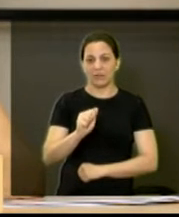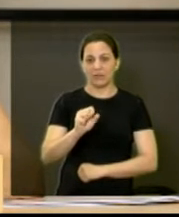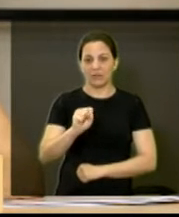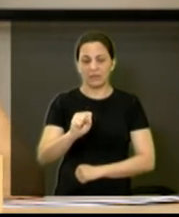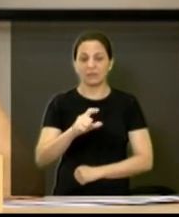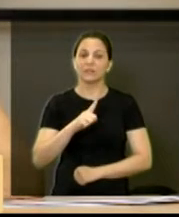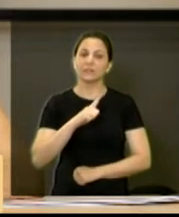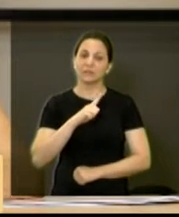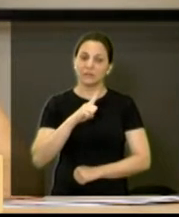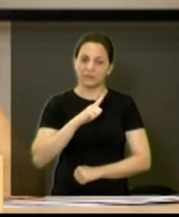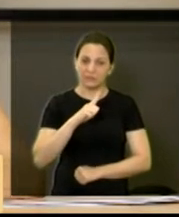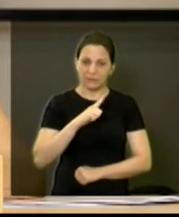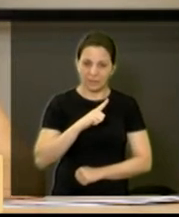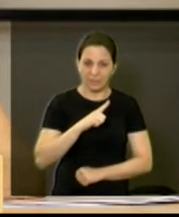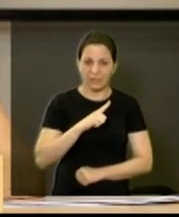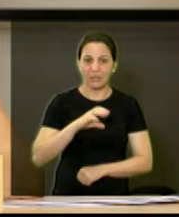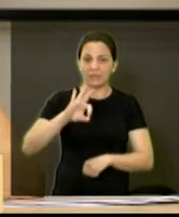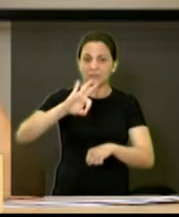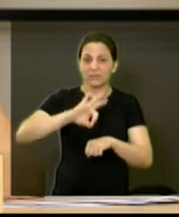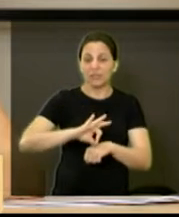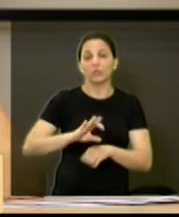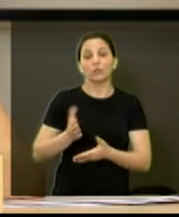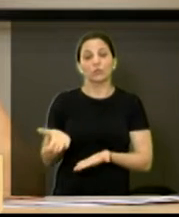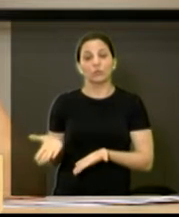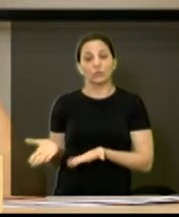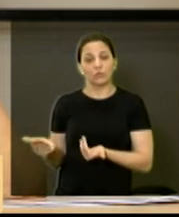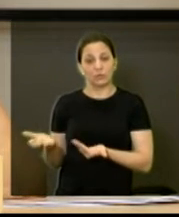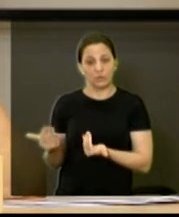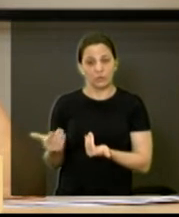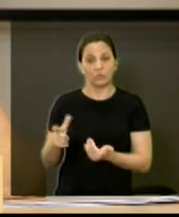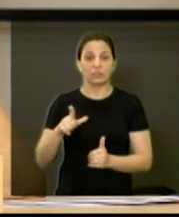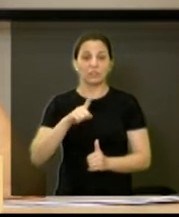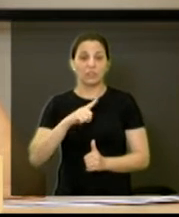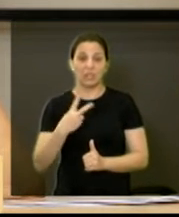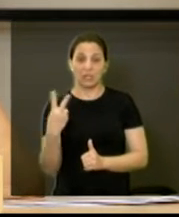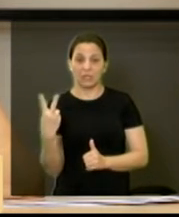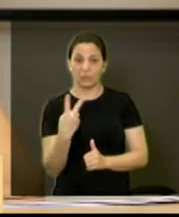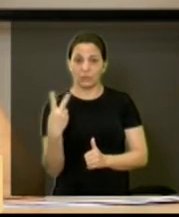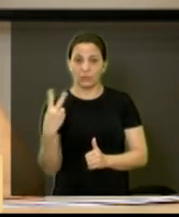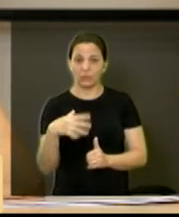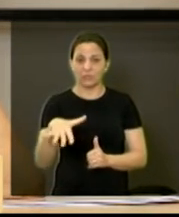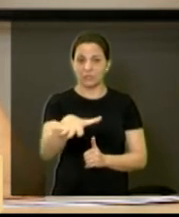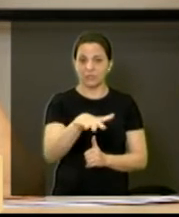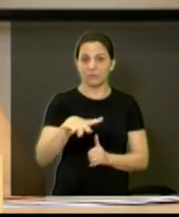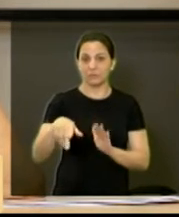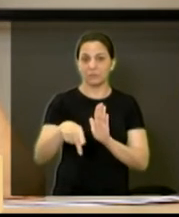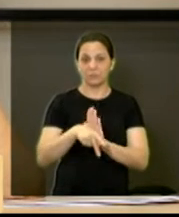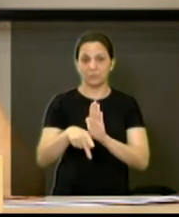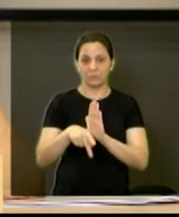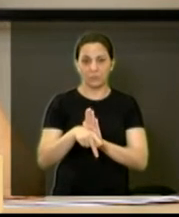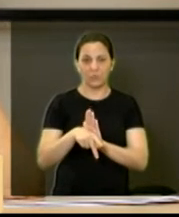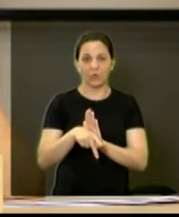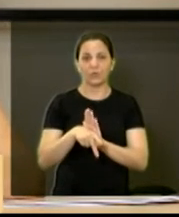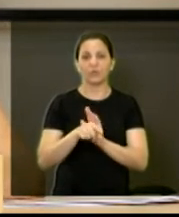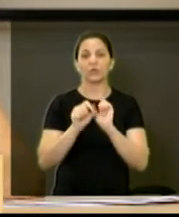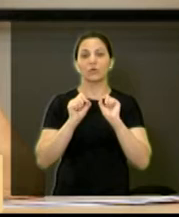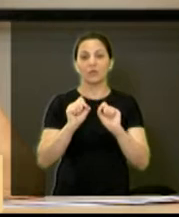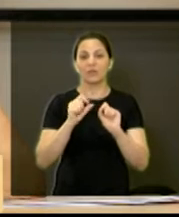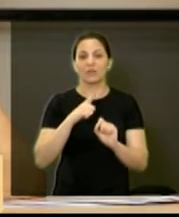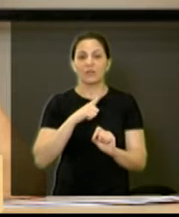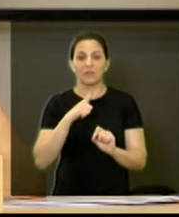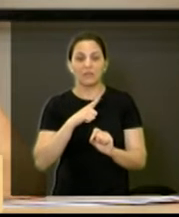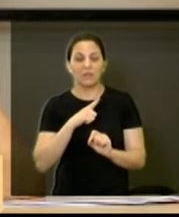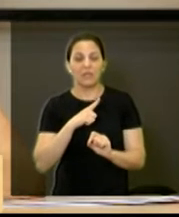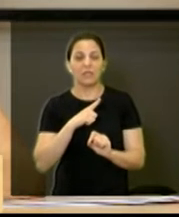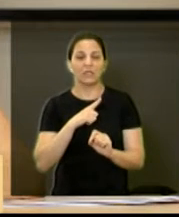temos o Centro da Juventude e temos mais dois espaços que não são tipificados, mas que a gente